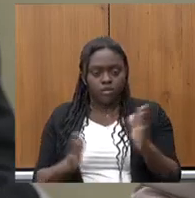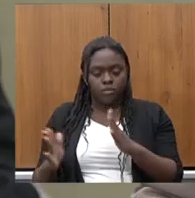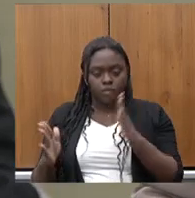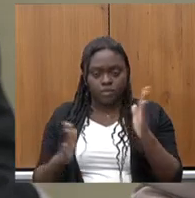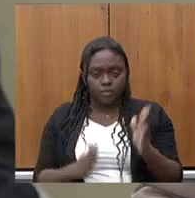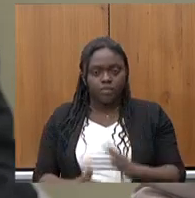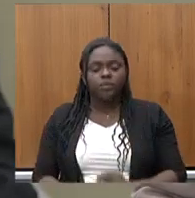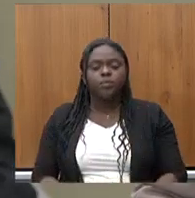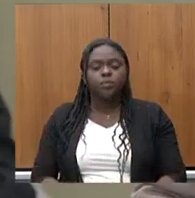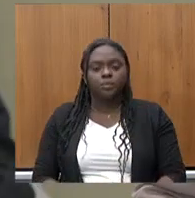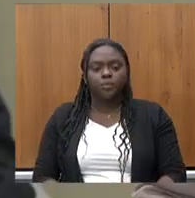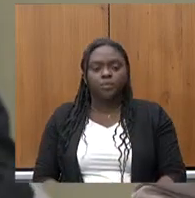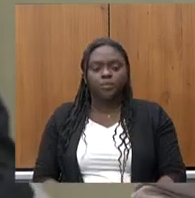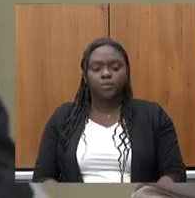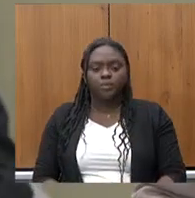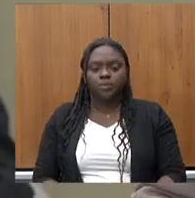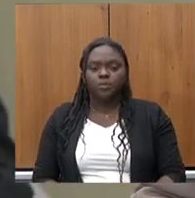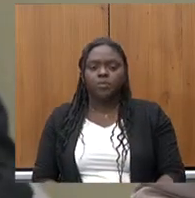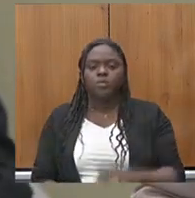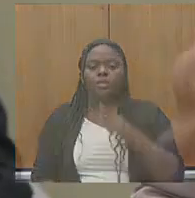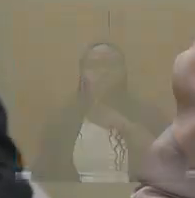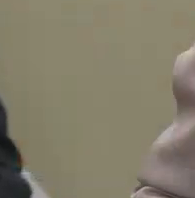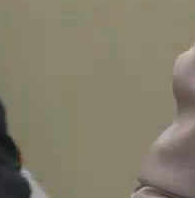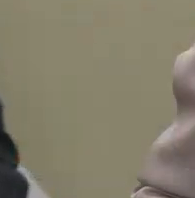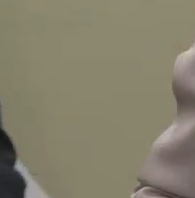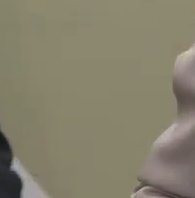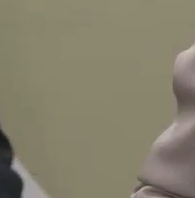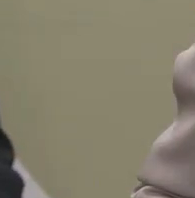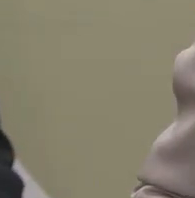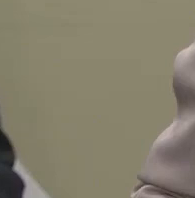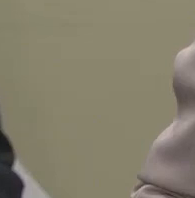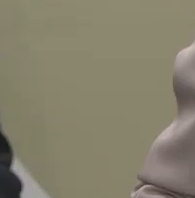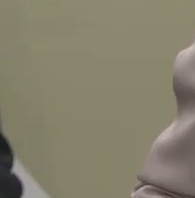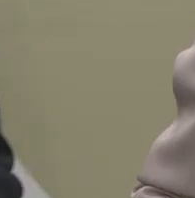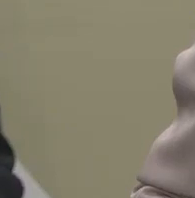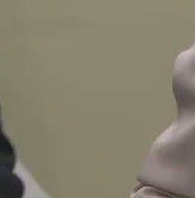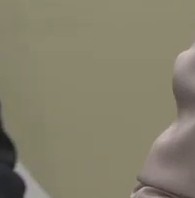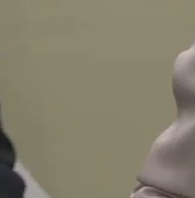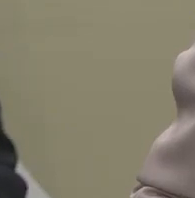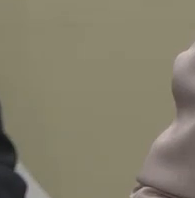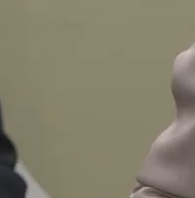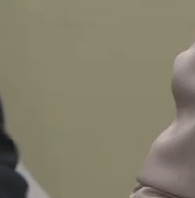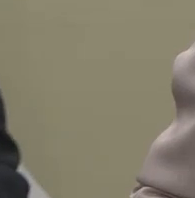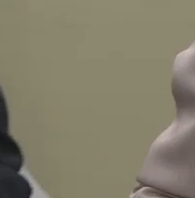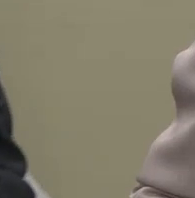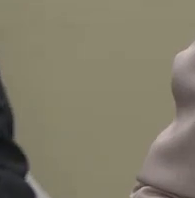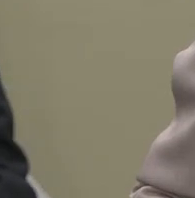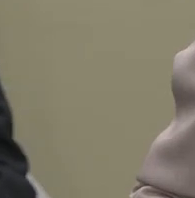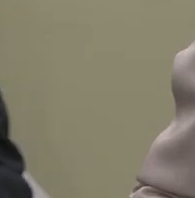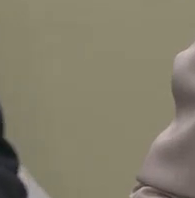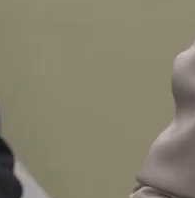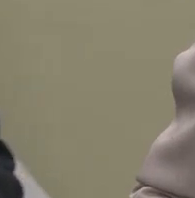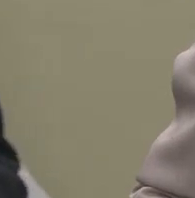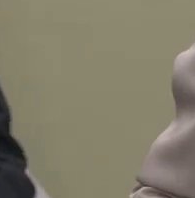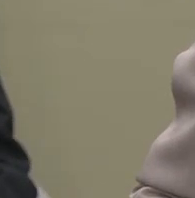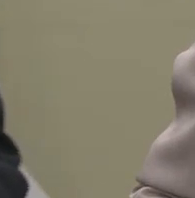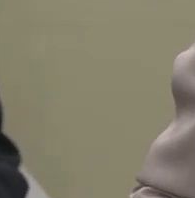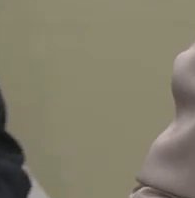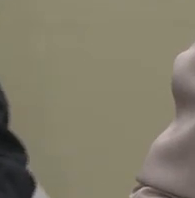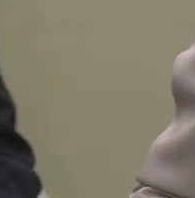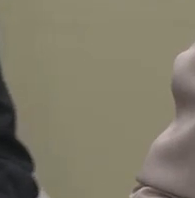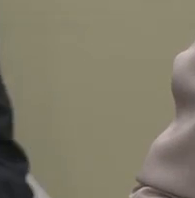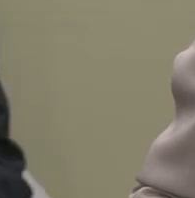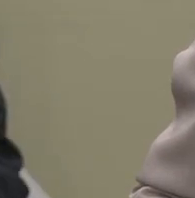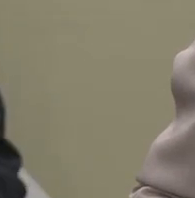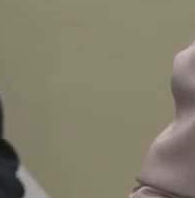Estamos com a execução de 79,12% do orçamento. Esse